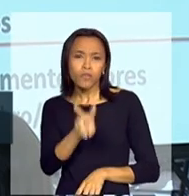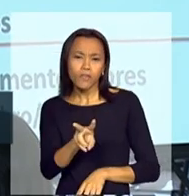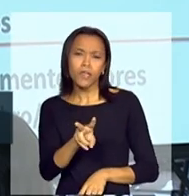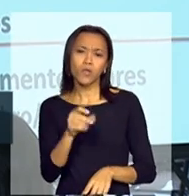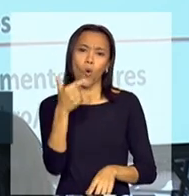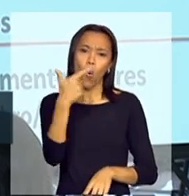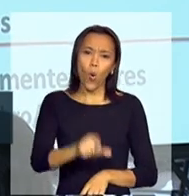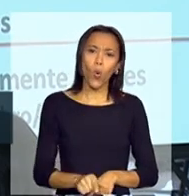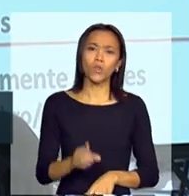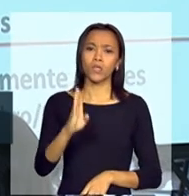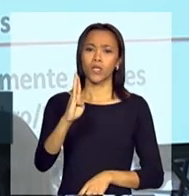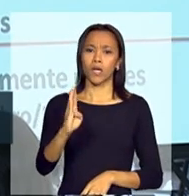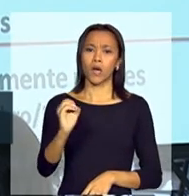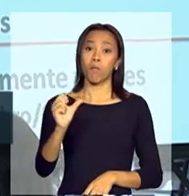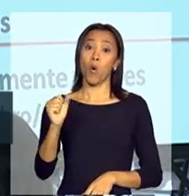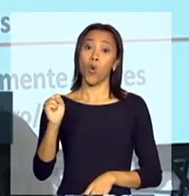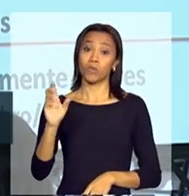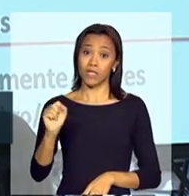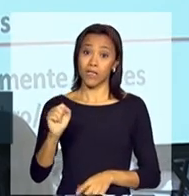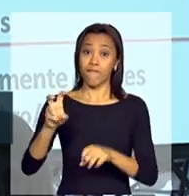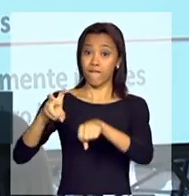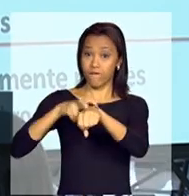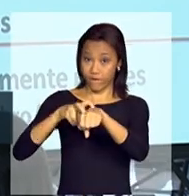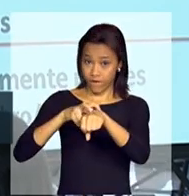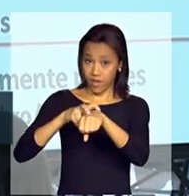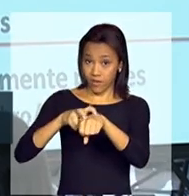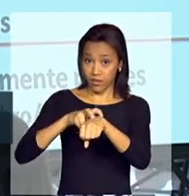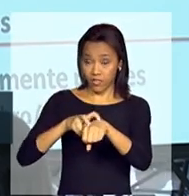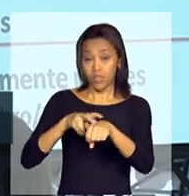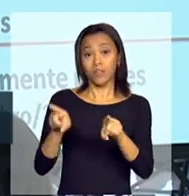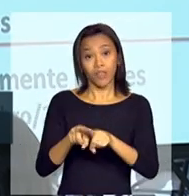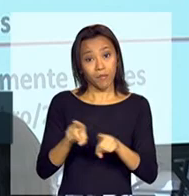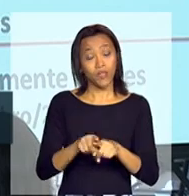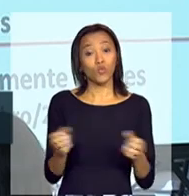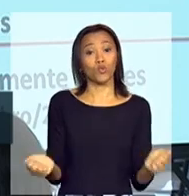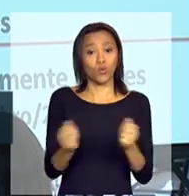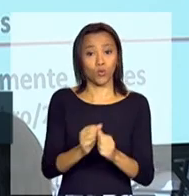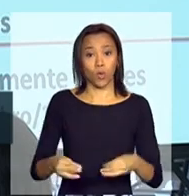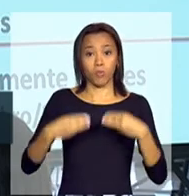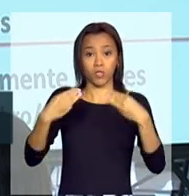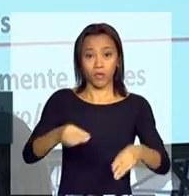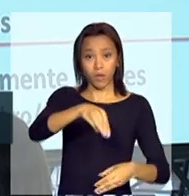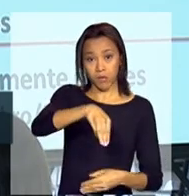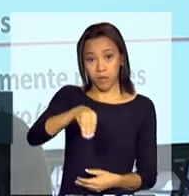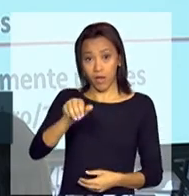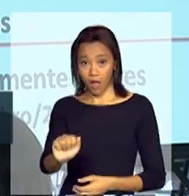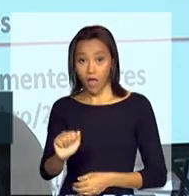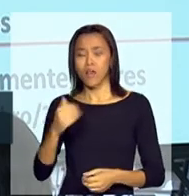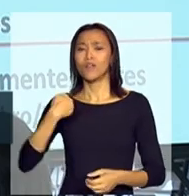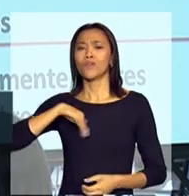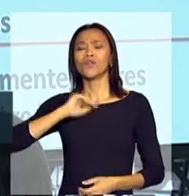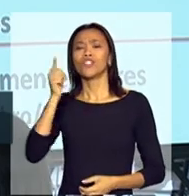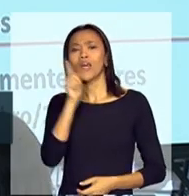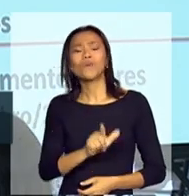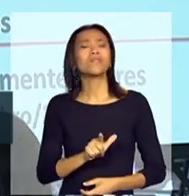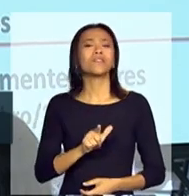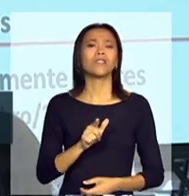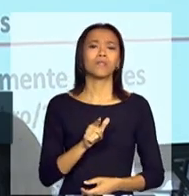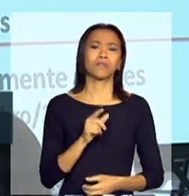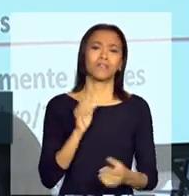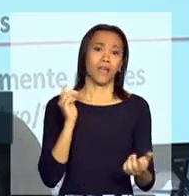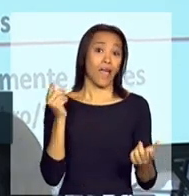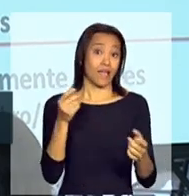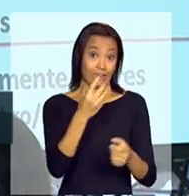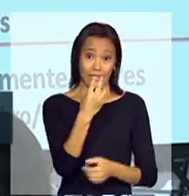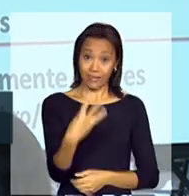Bolsa Verde, que é uma ação nossa destacada, como eu já disse, com o Ministério do Meio Ambiente. Nós já chegamos em 34 mil famílias, queremos